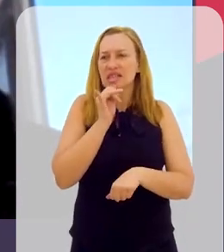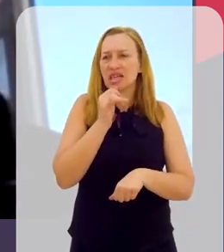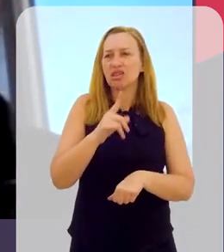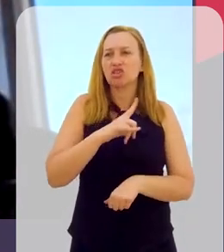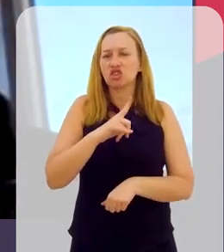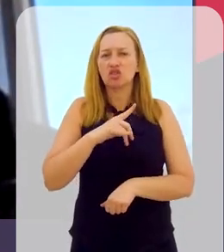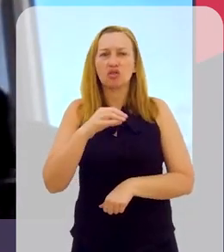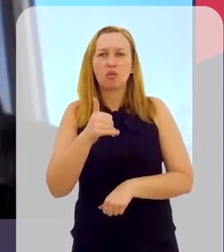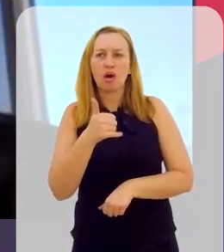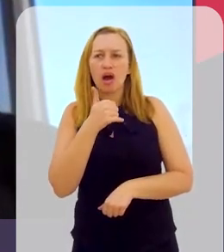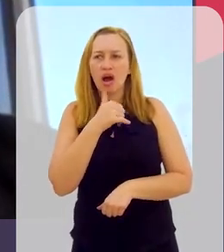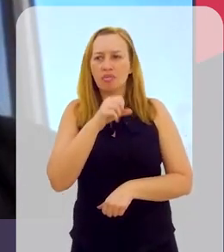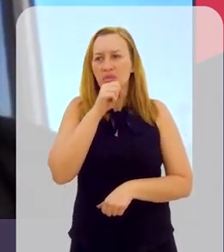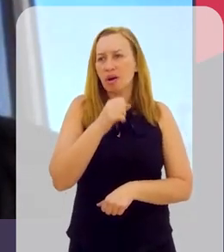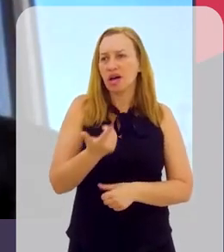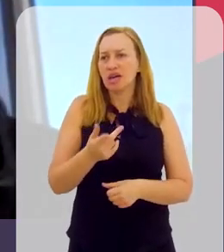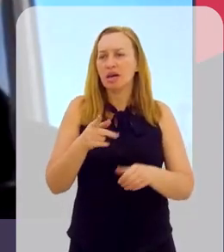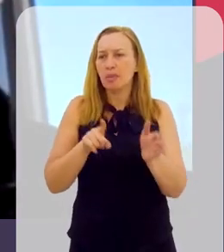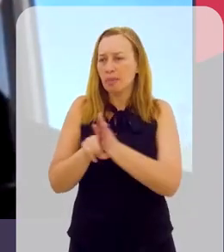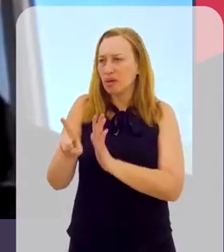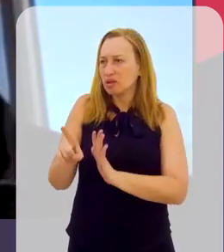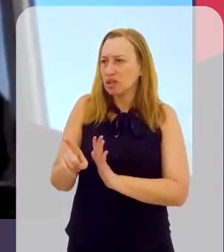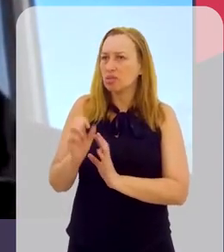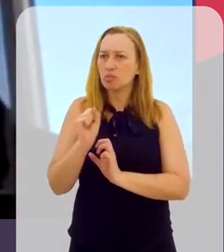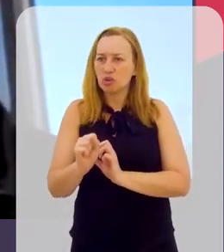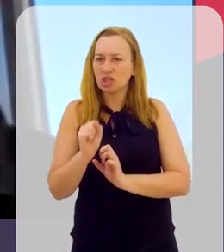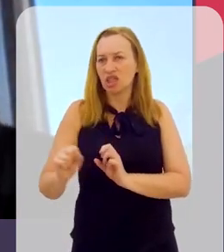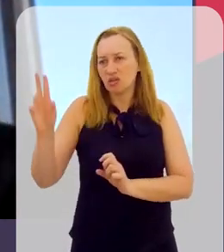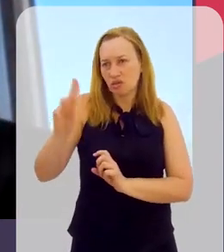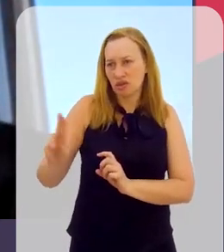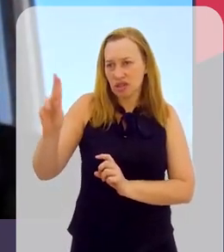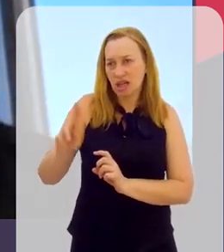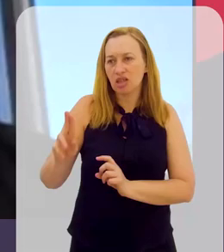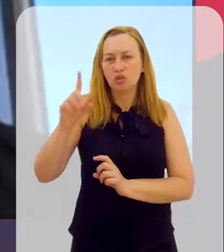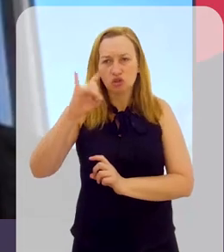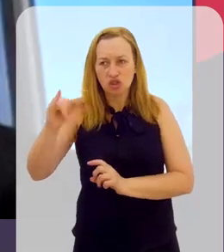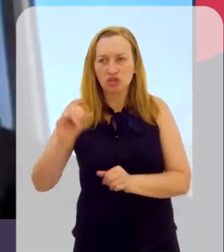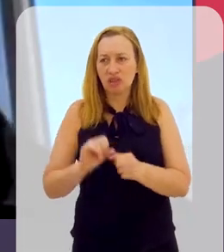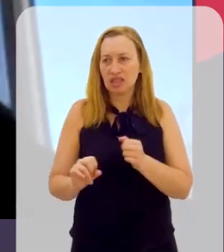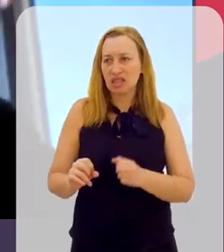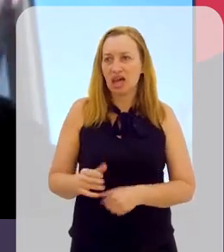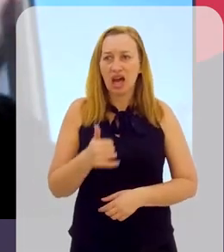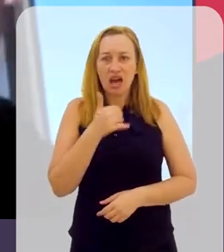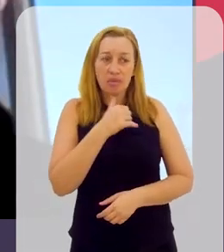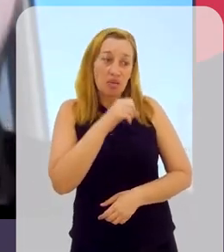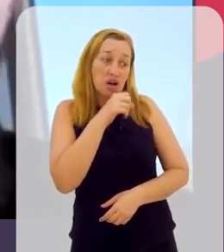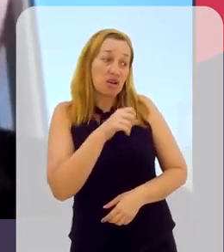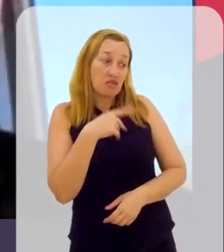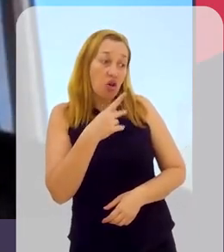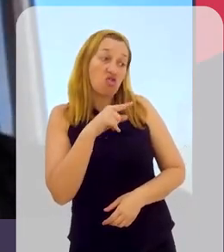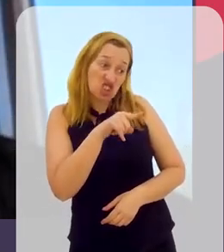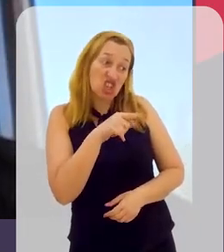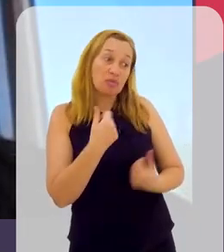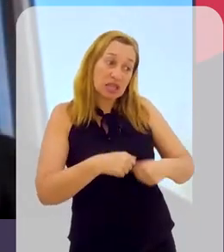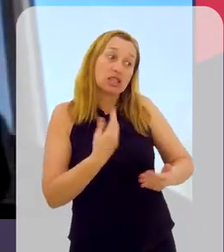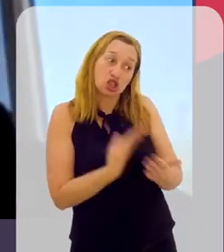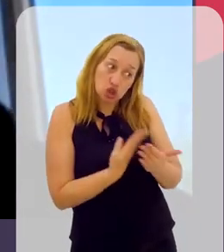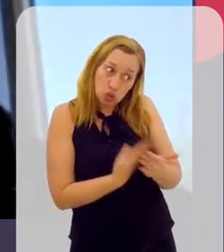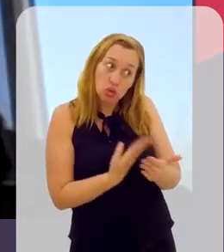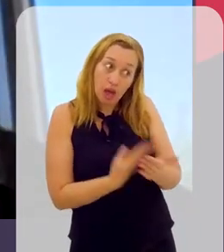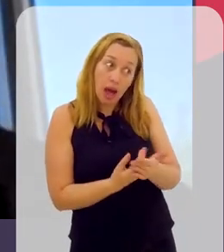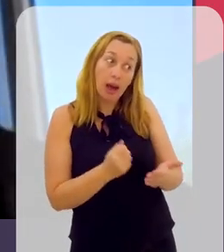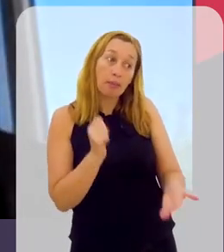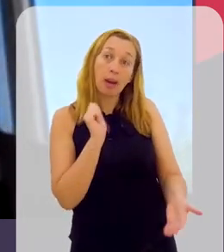uma conversa, por exemplo, que eu tive com a minha mãe, perguntando se eu poderia fazer uma faculdade um dia. E ela falou, só se você estudar